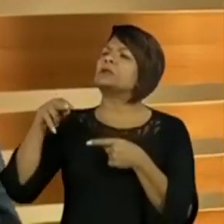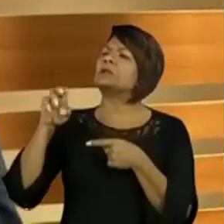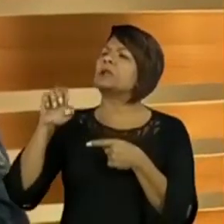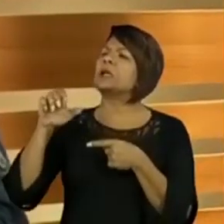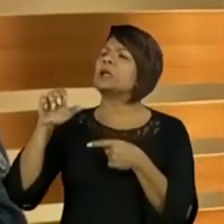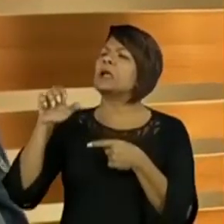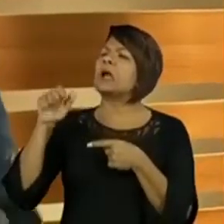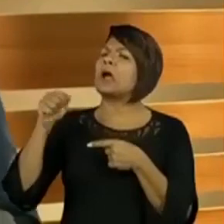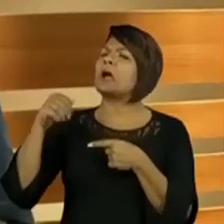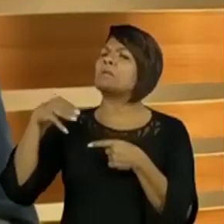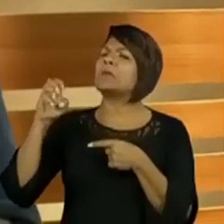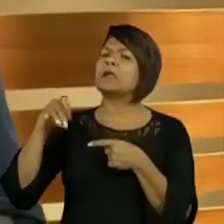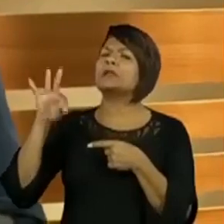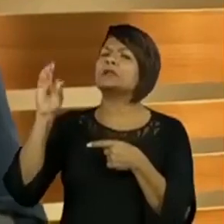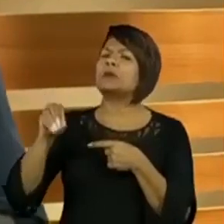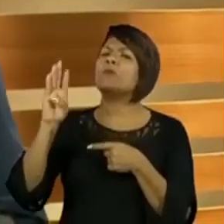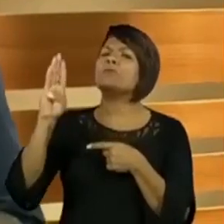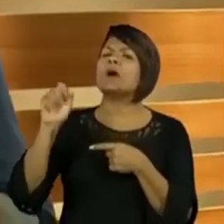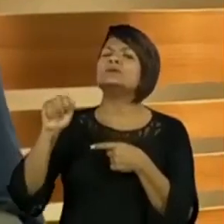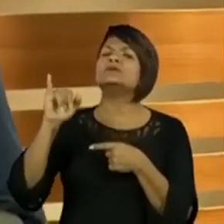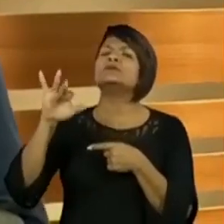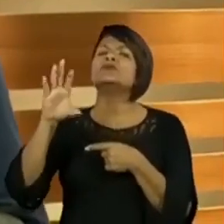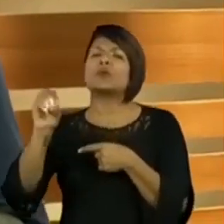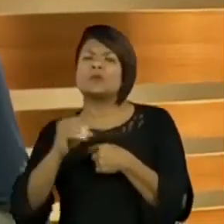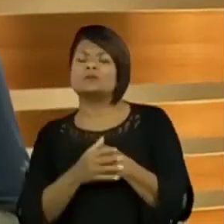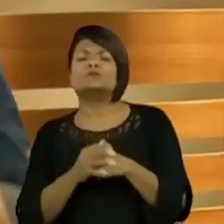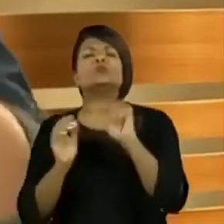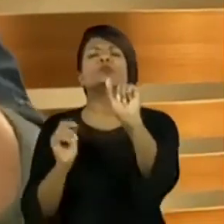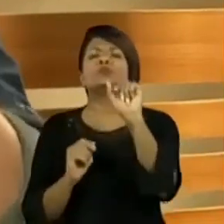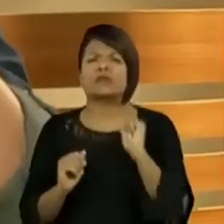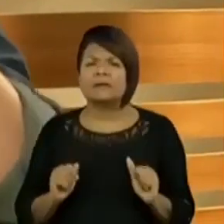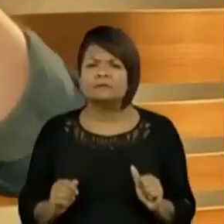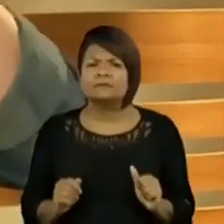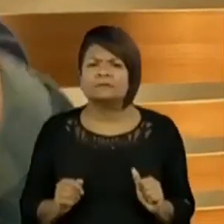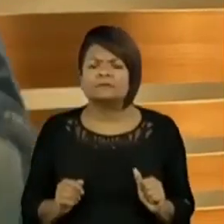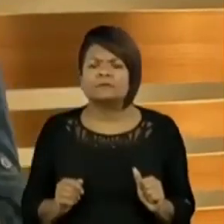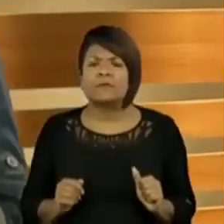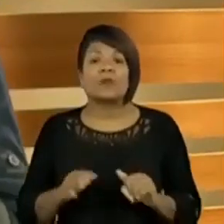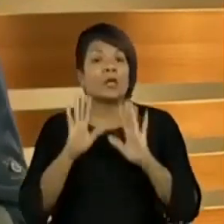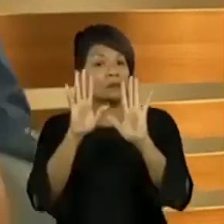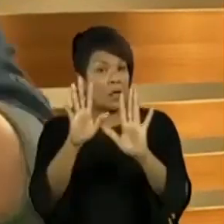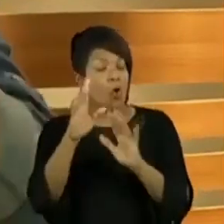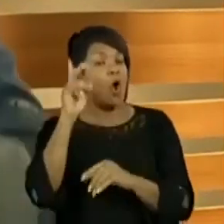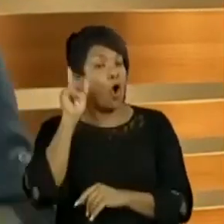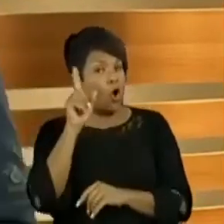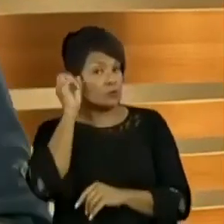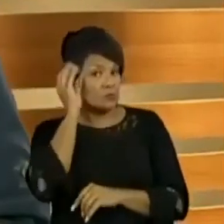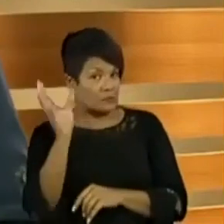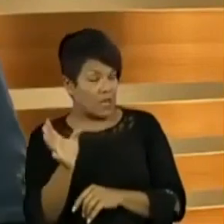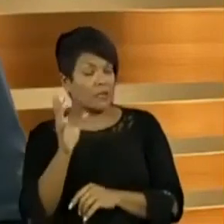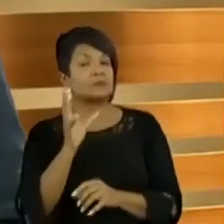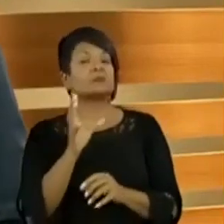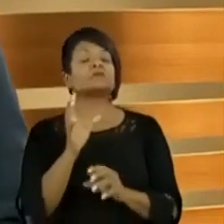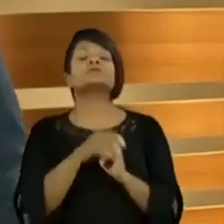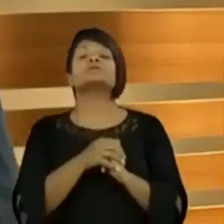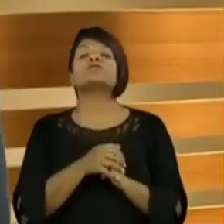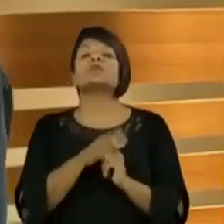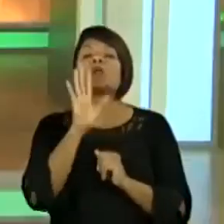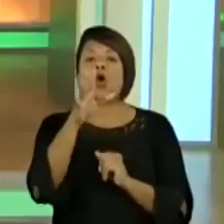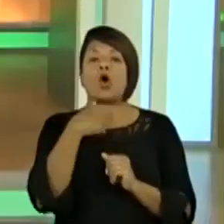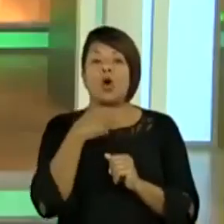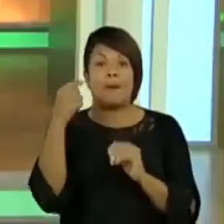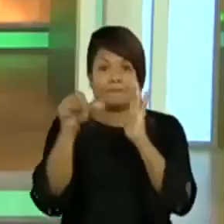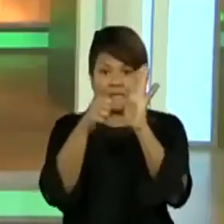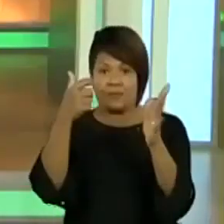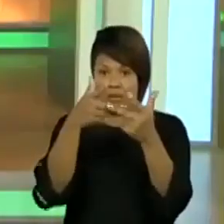E a primeira coisa que vem na cabeça de vocês, sério, lembrando que a gente está num ambiente controlado, a primeira coisa que vem na cabeça de vocês, coloquem nos